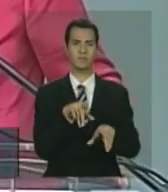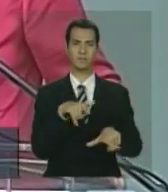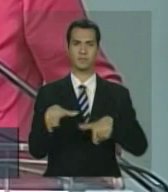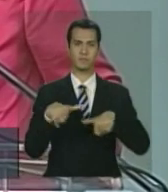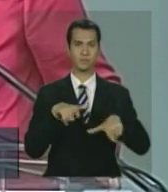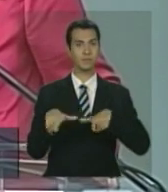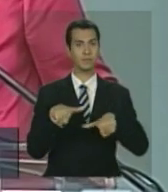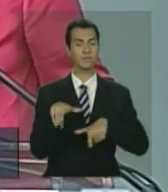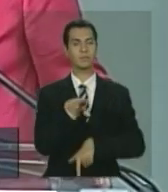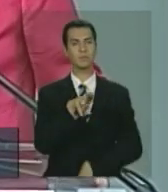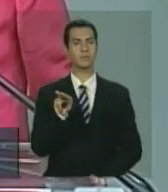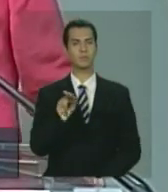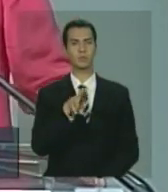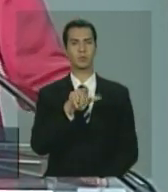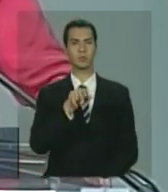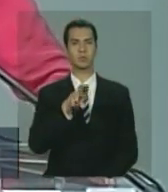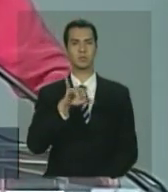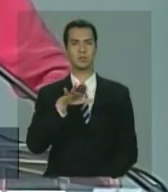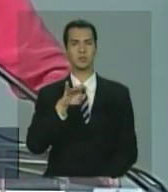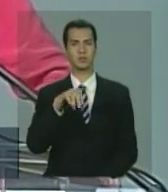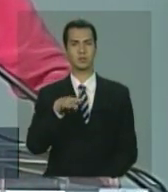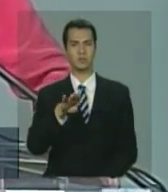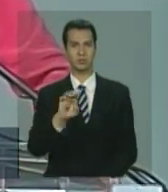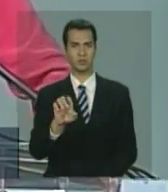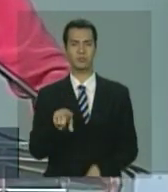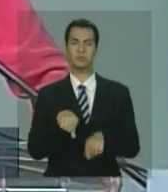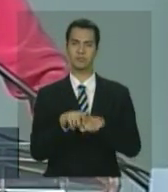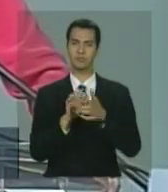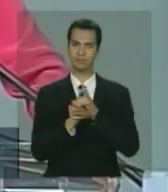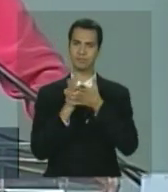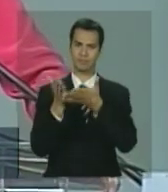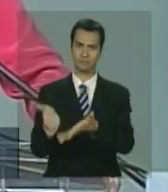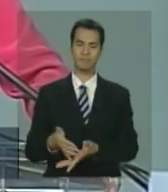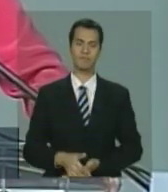a Luciene. Queria cumprimentá-la também.